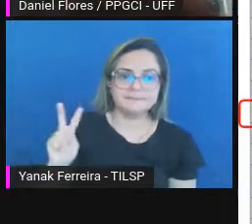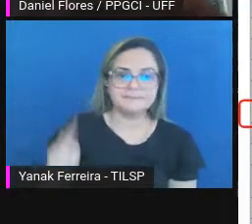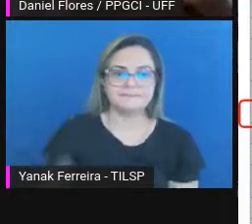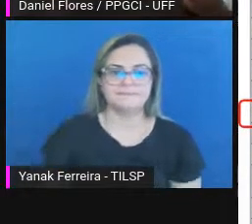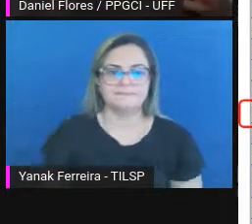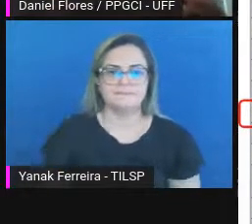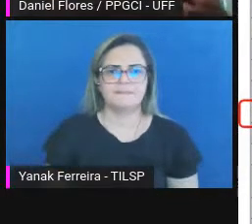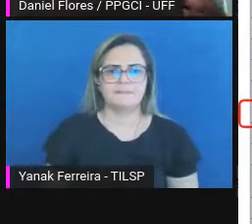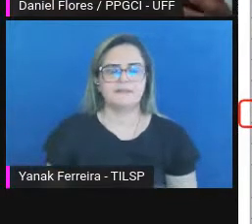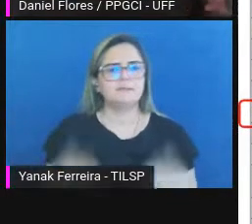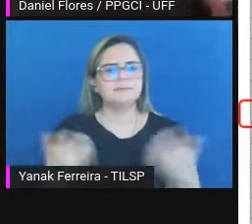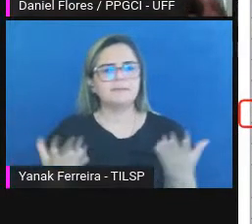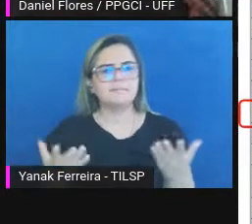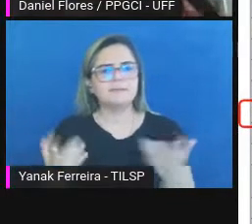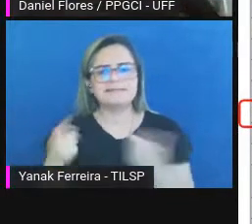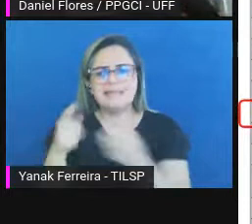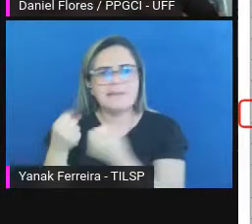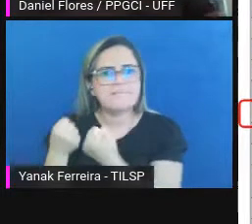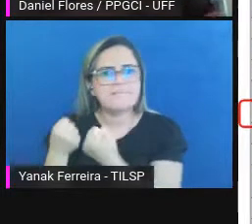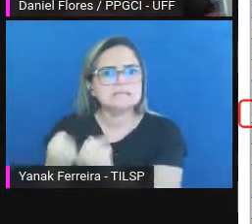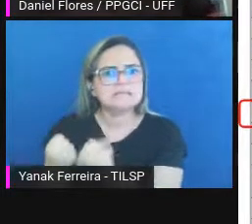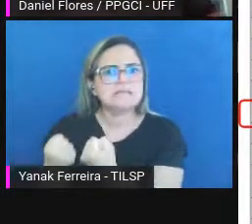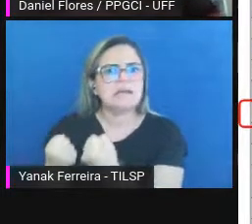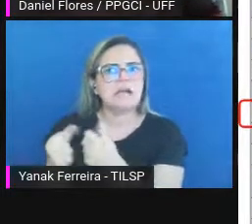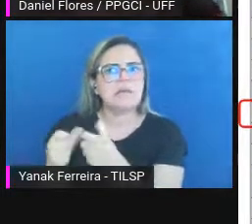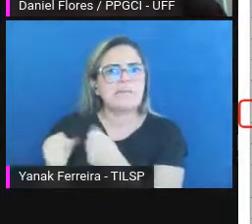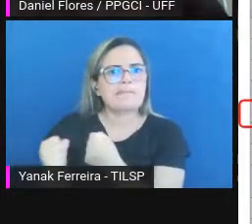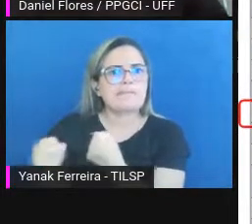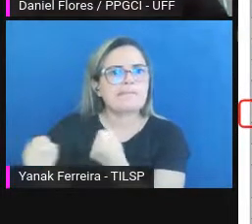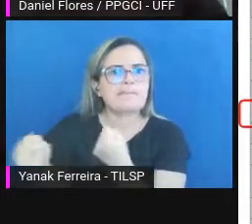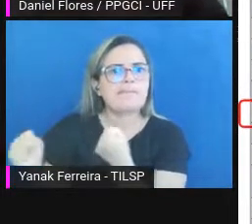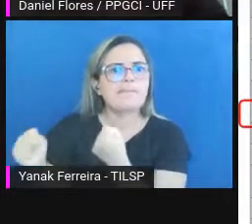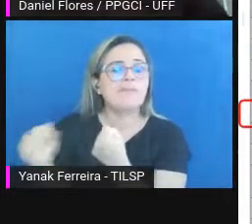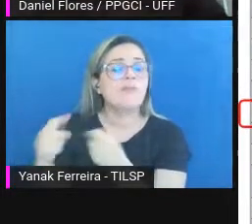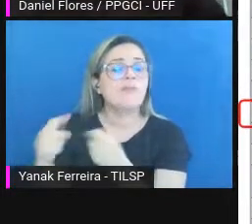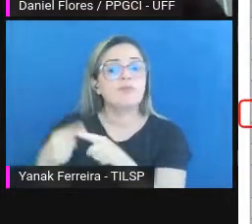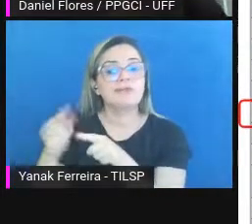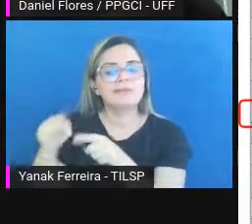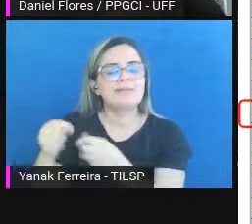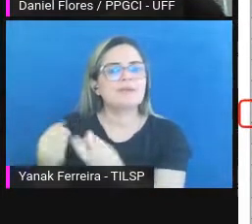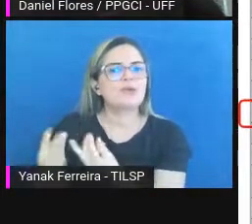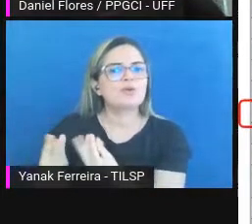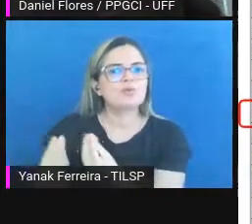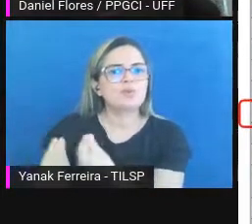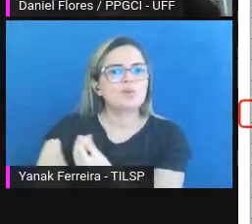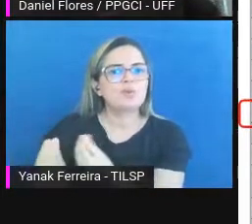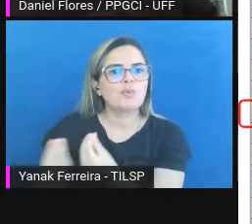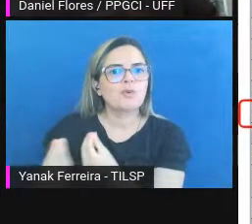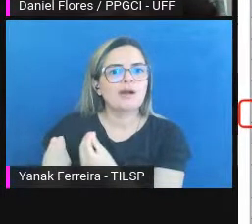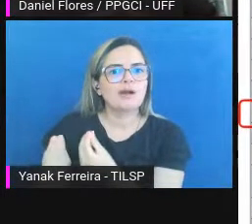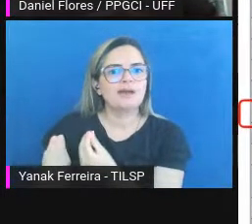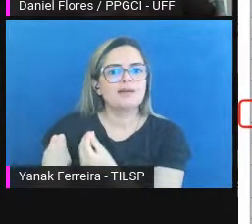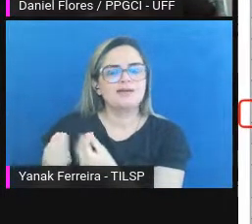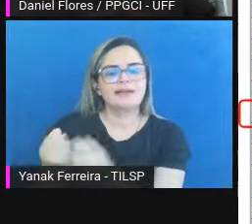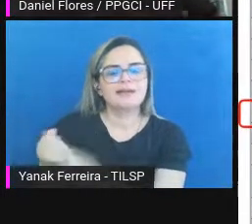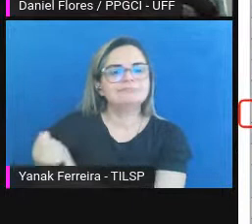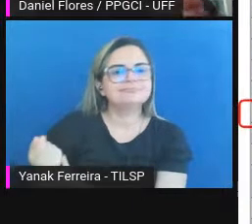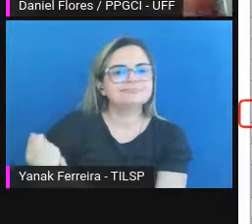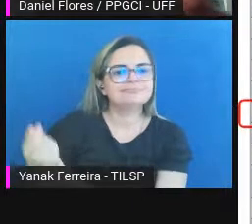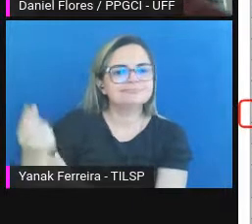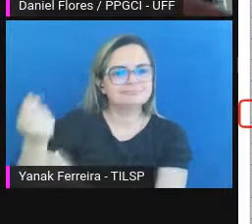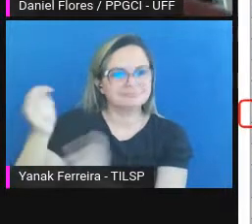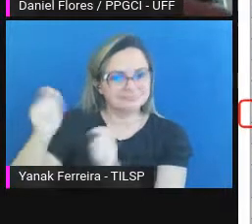ele é grandinho, ele é maior, porque ele tem qualidade de preservação de longo prazo e é aberto,